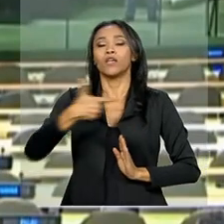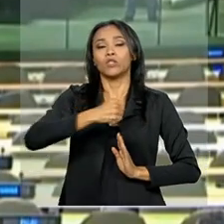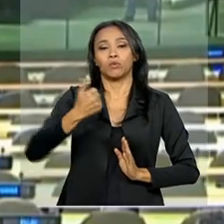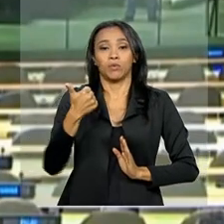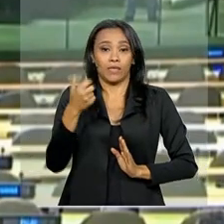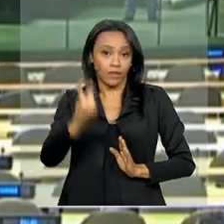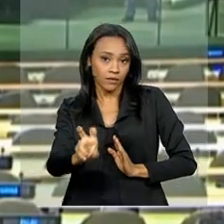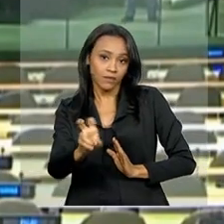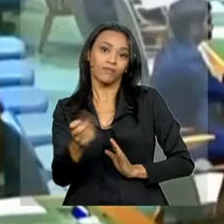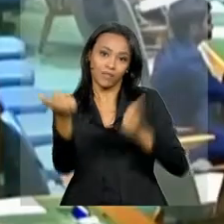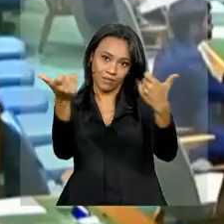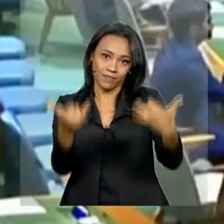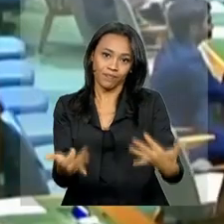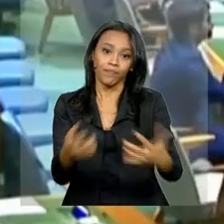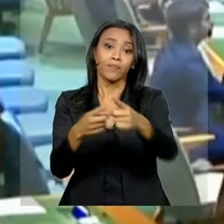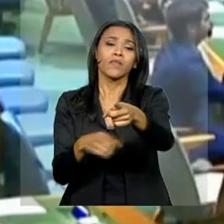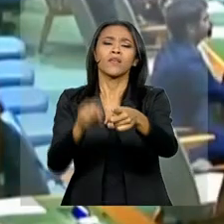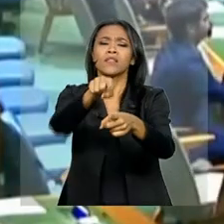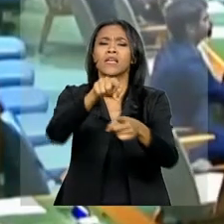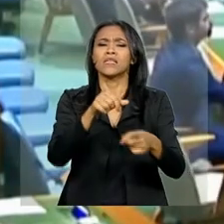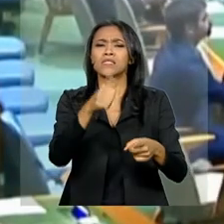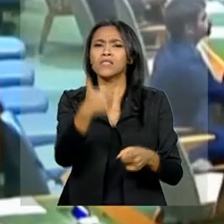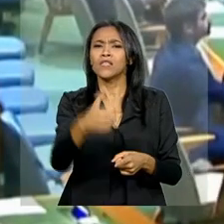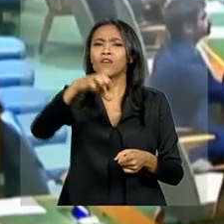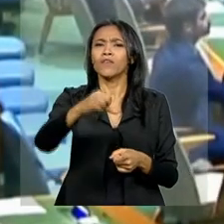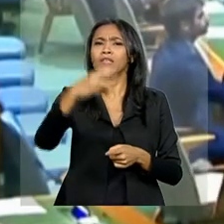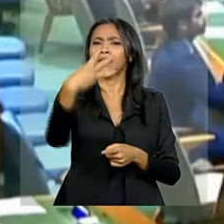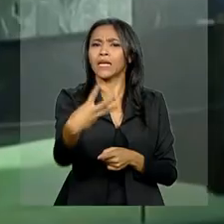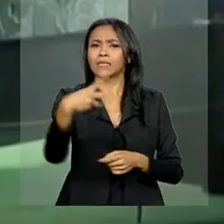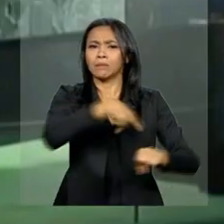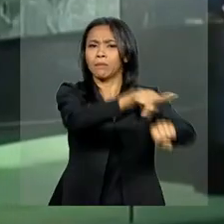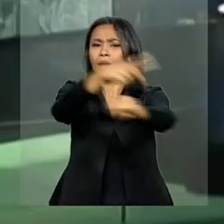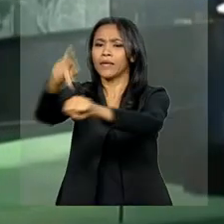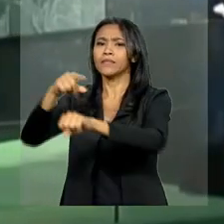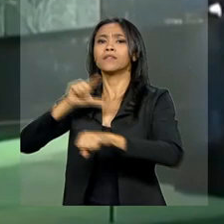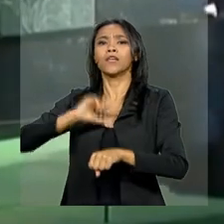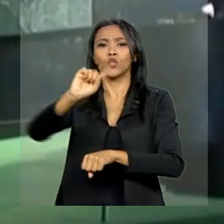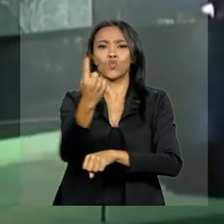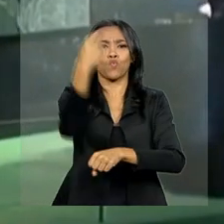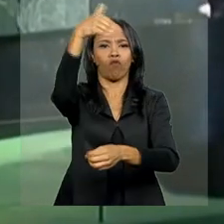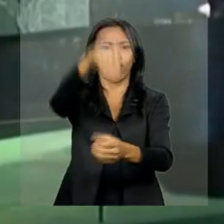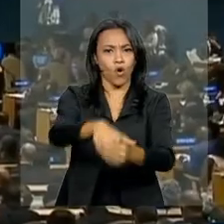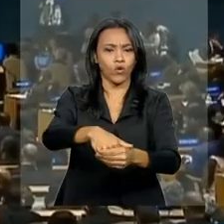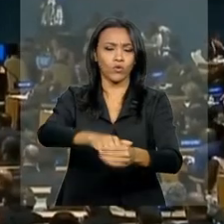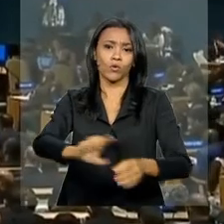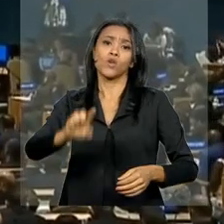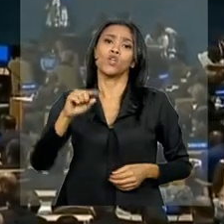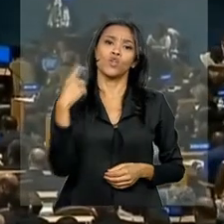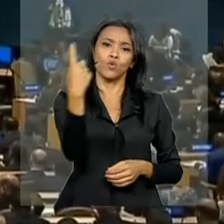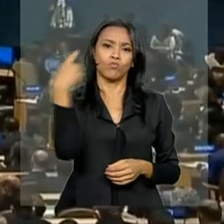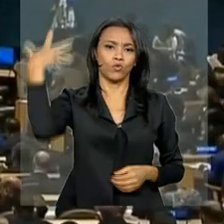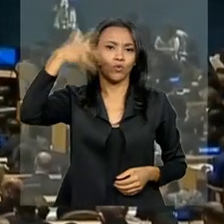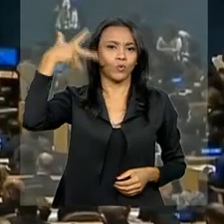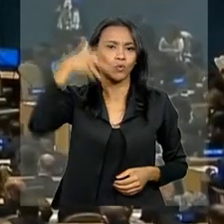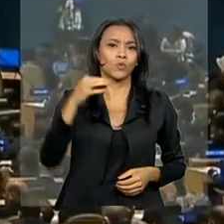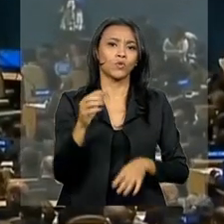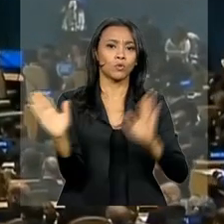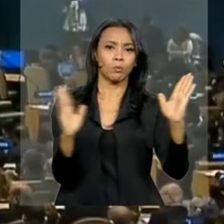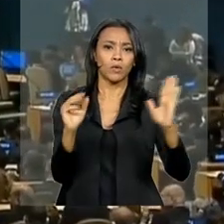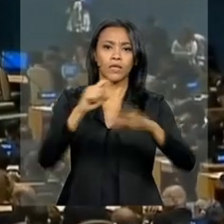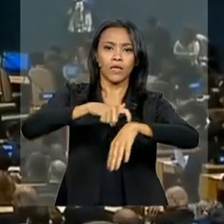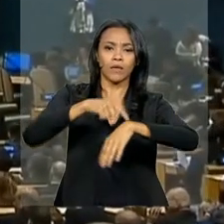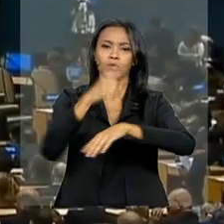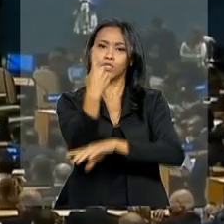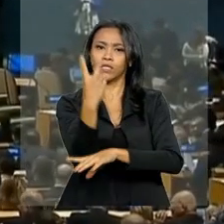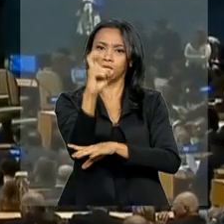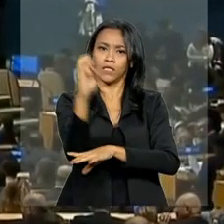cada um dos 193 países tem um voto e também direito a um discurso de cerca de 15 minutos. O primeiro a